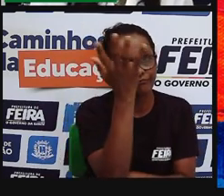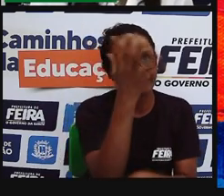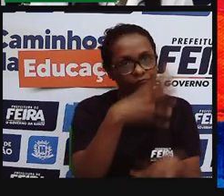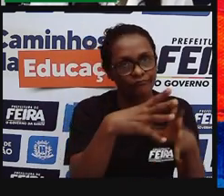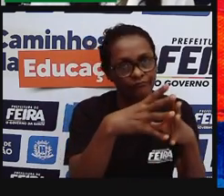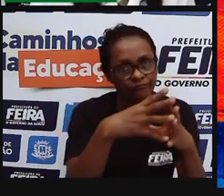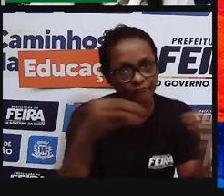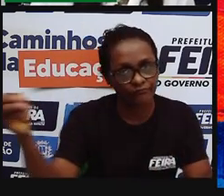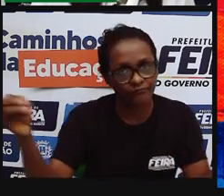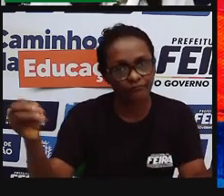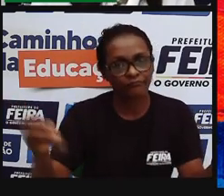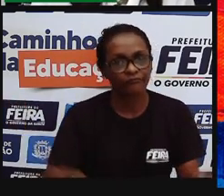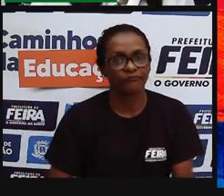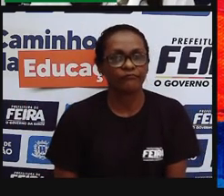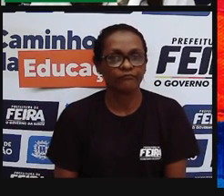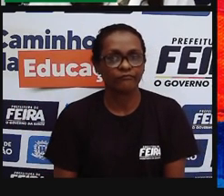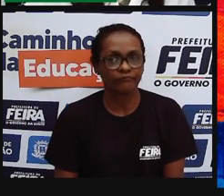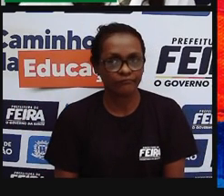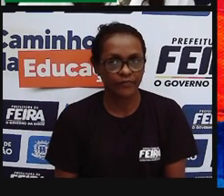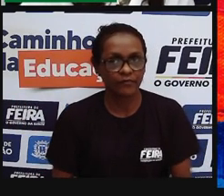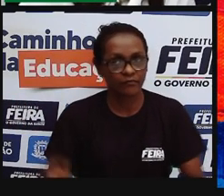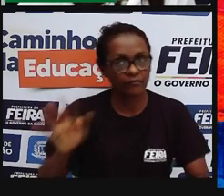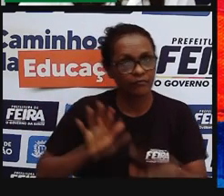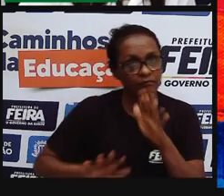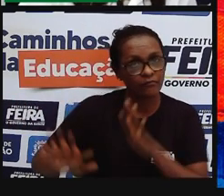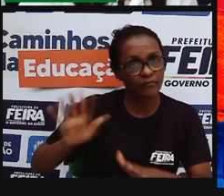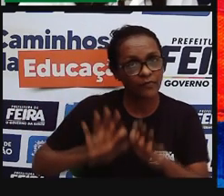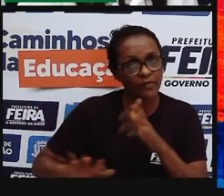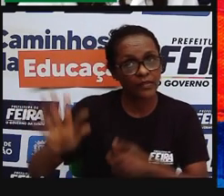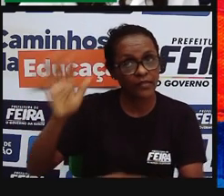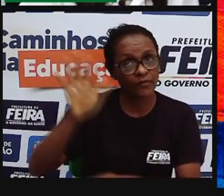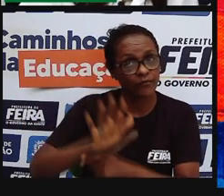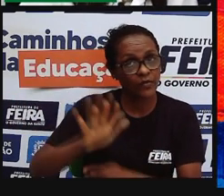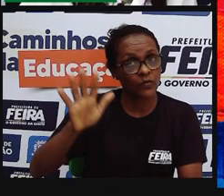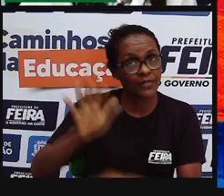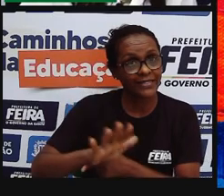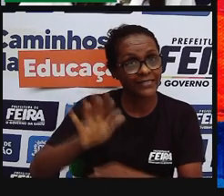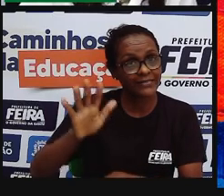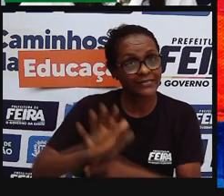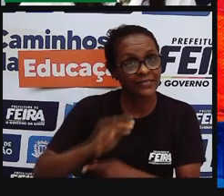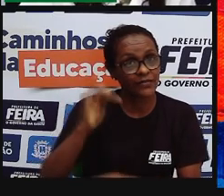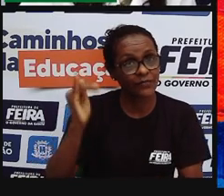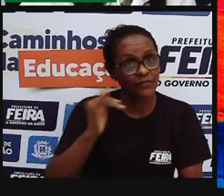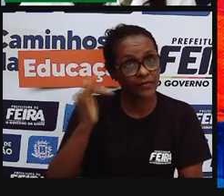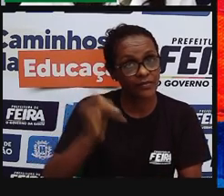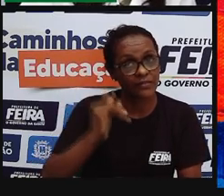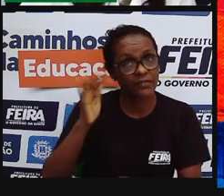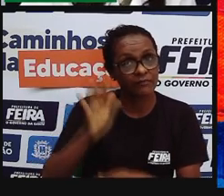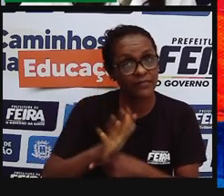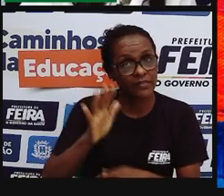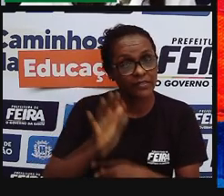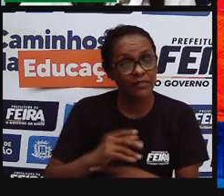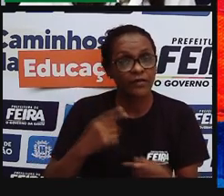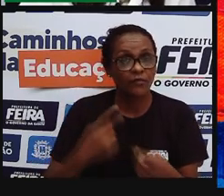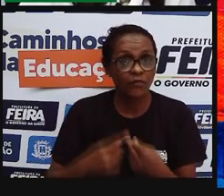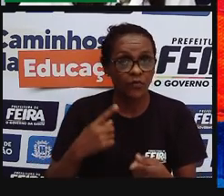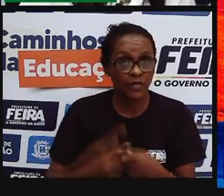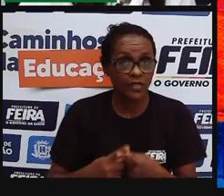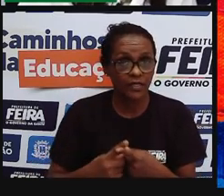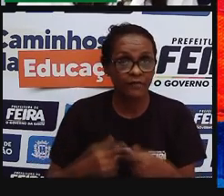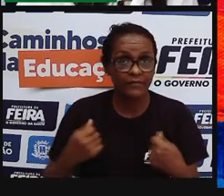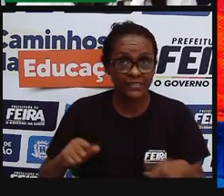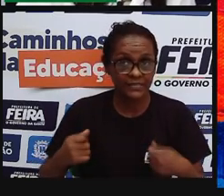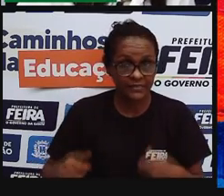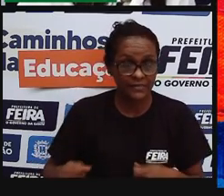sendo cuidadas por nós. E aí, devido a todos esses impactos ambientais dessa ação